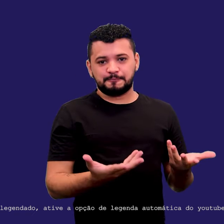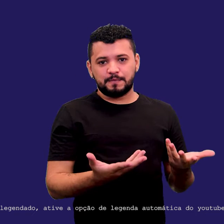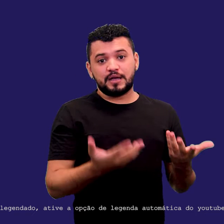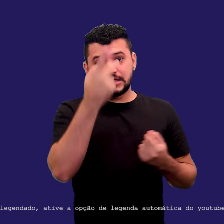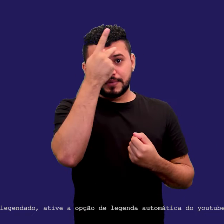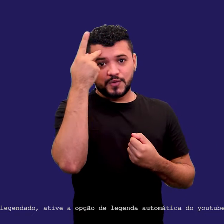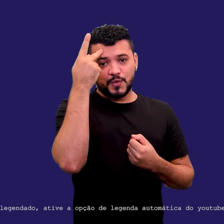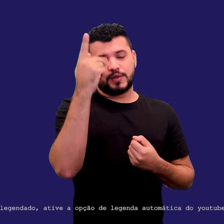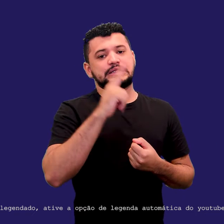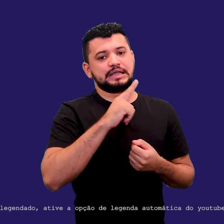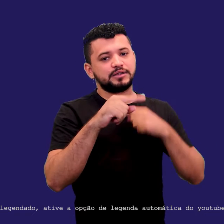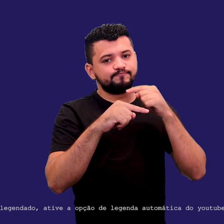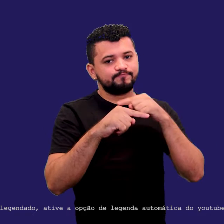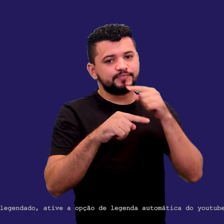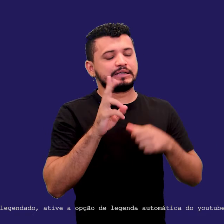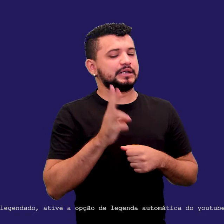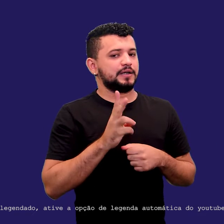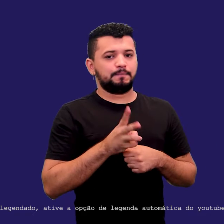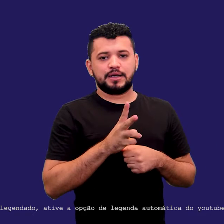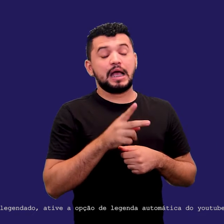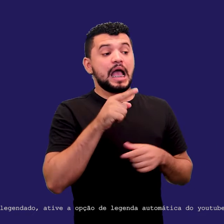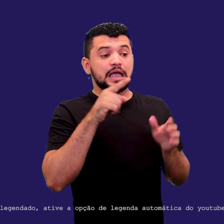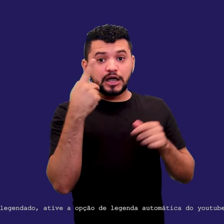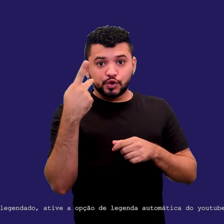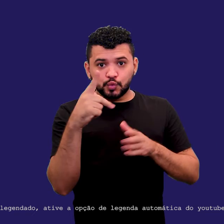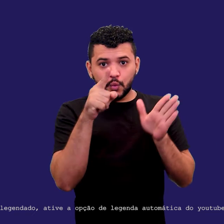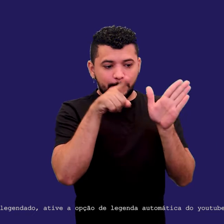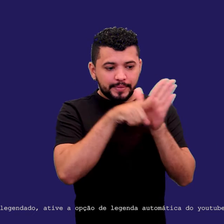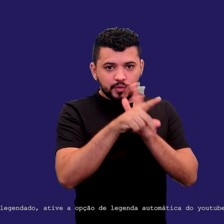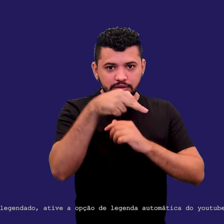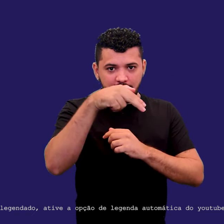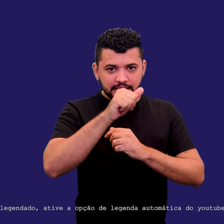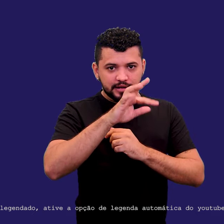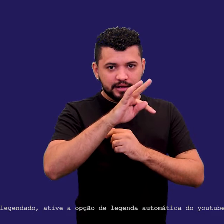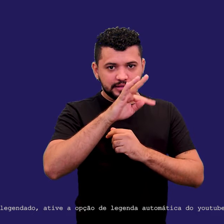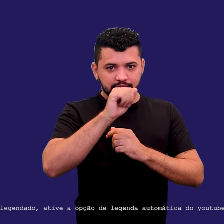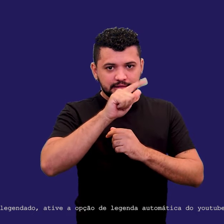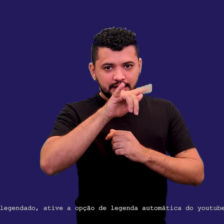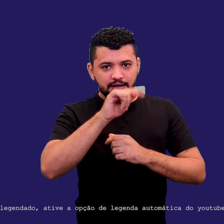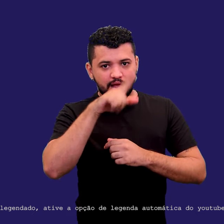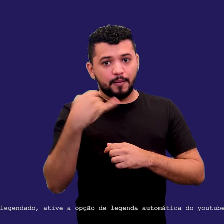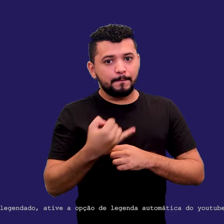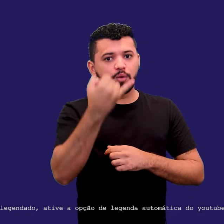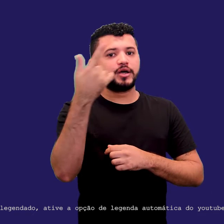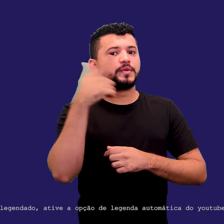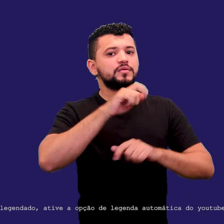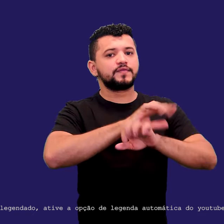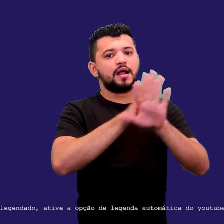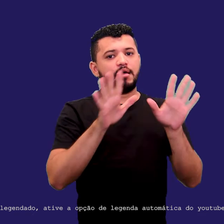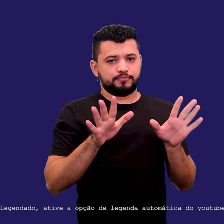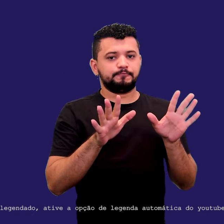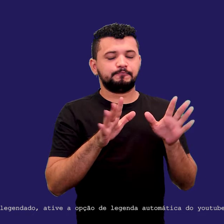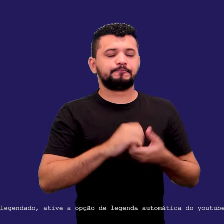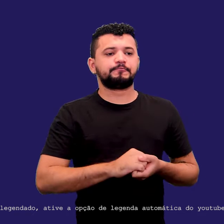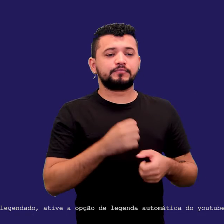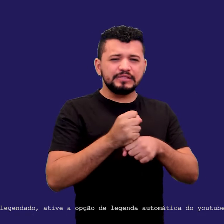essa dúvida, né? E essa pergunta sua é muito importante para a gente poder esclarecer essas questões. Durante muitos anos, e eu estou